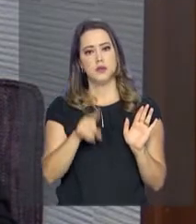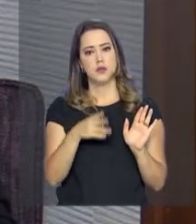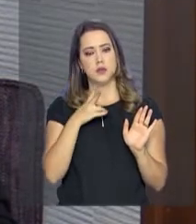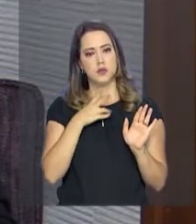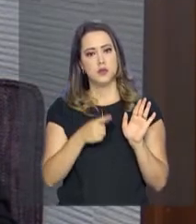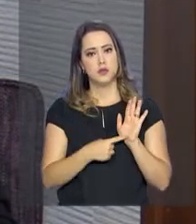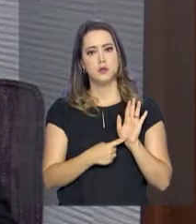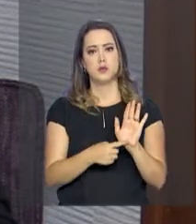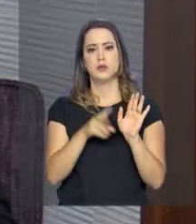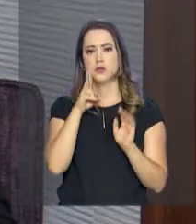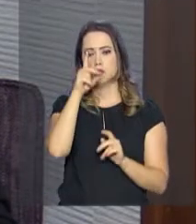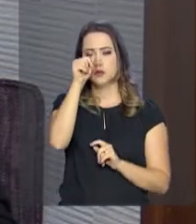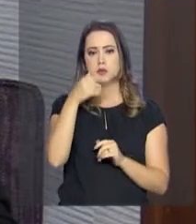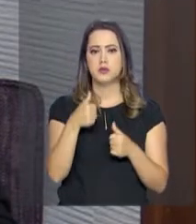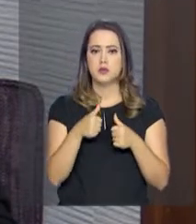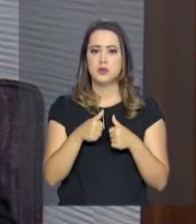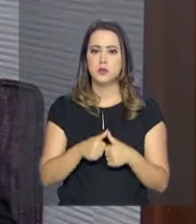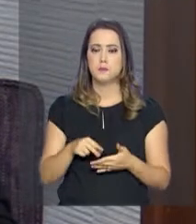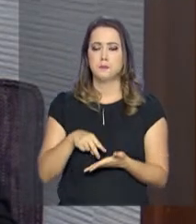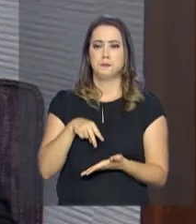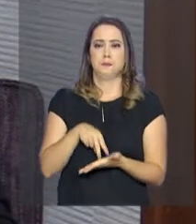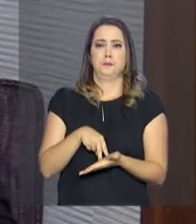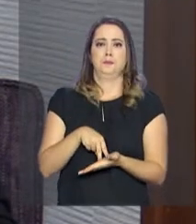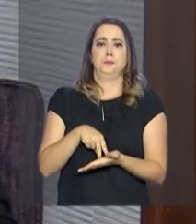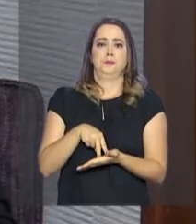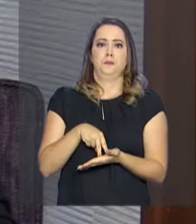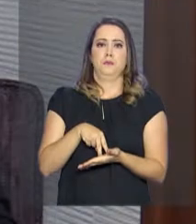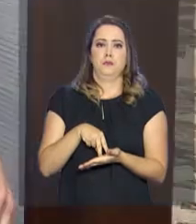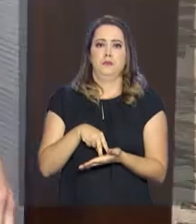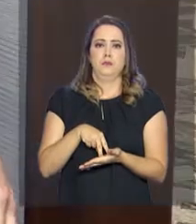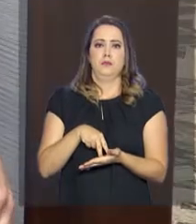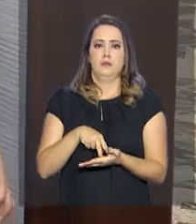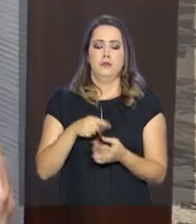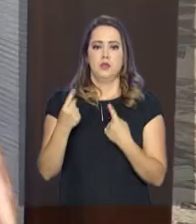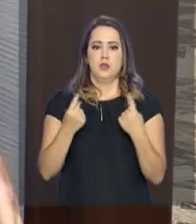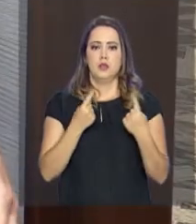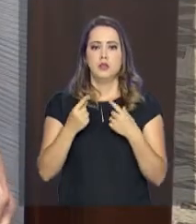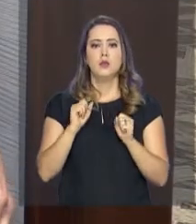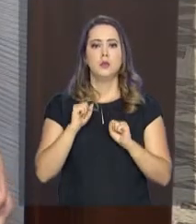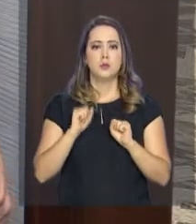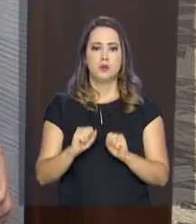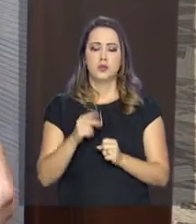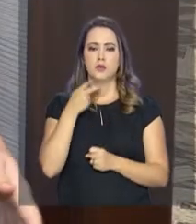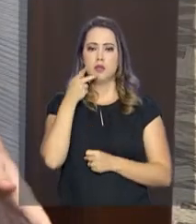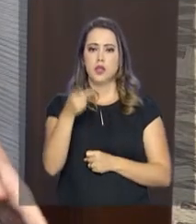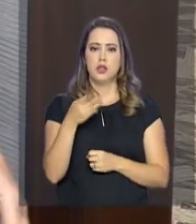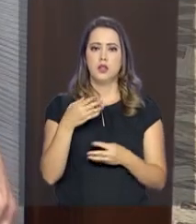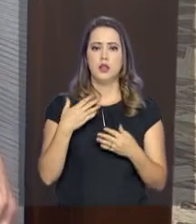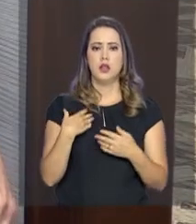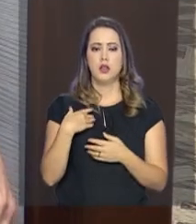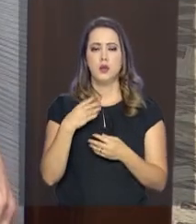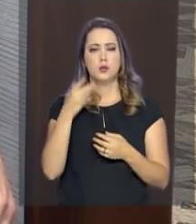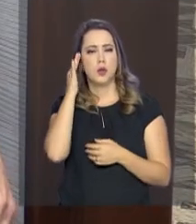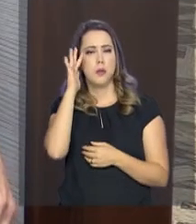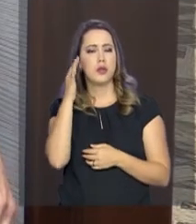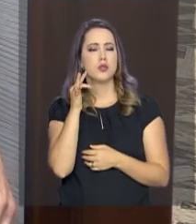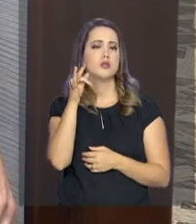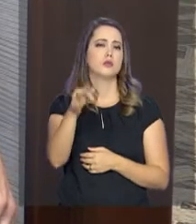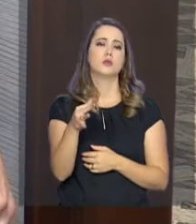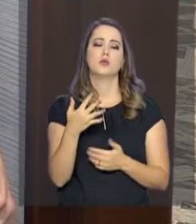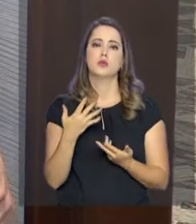Pareceram estar ali resistindo bem. Cada um foi capaz de dizer quais são as perspectivas.